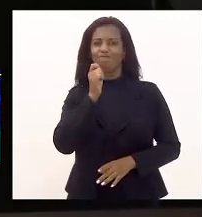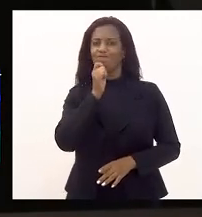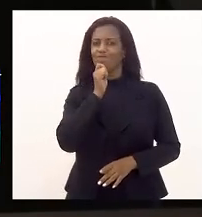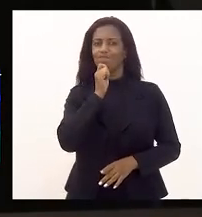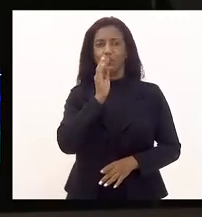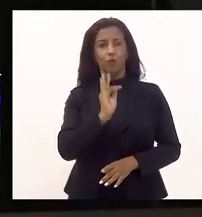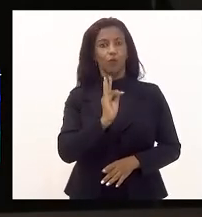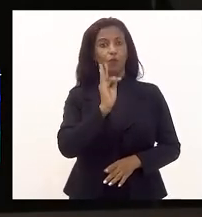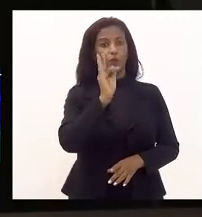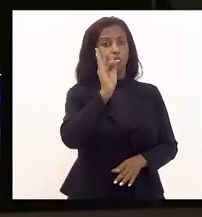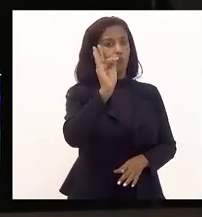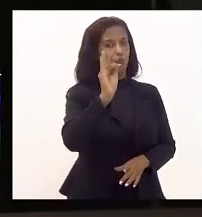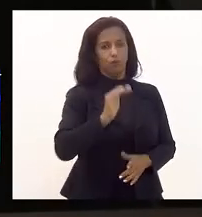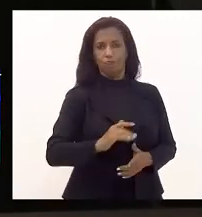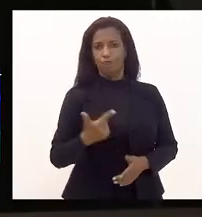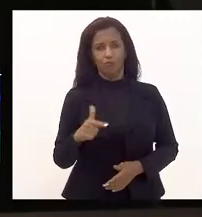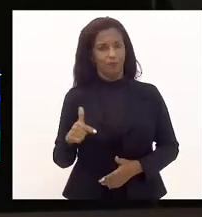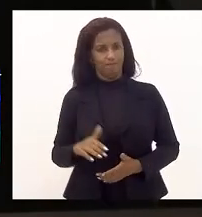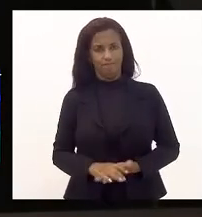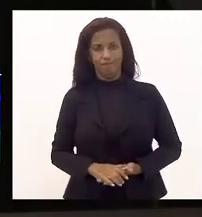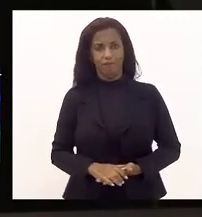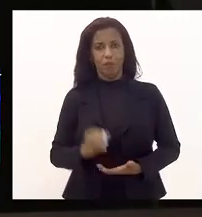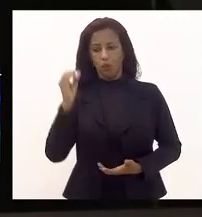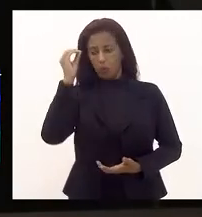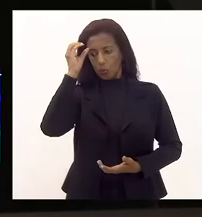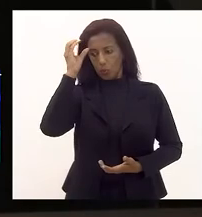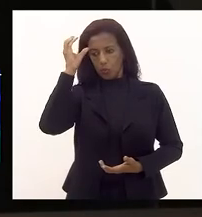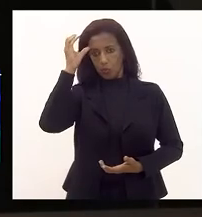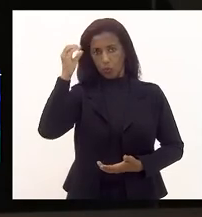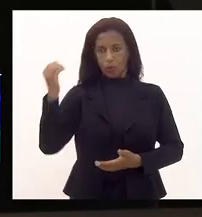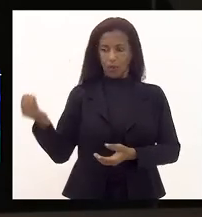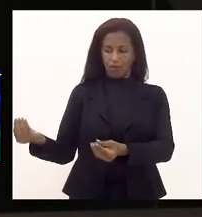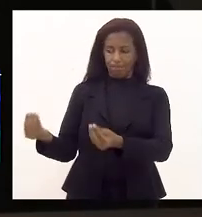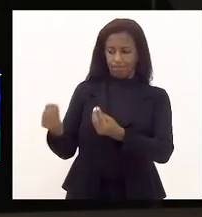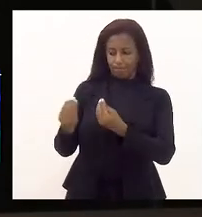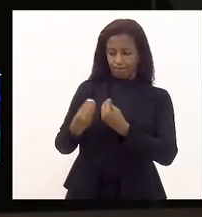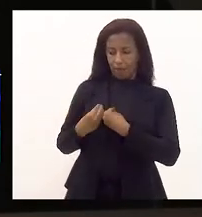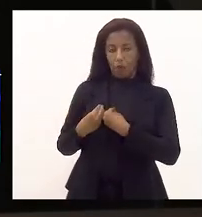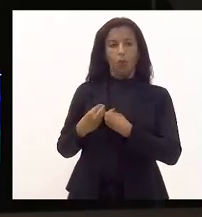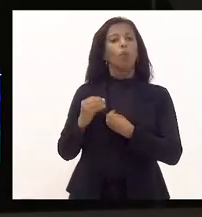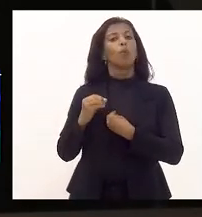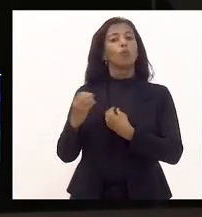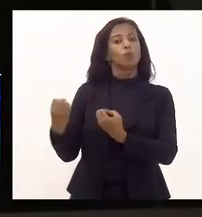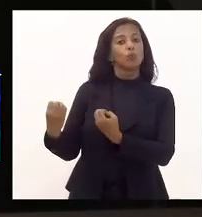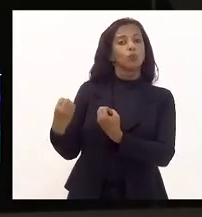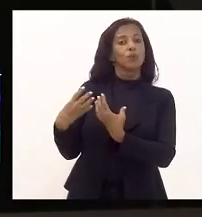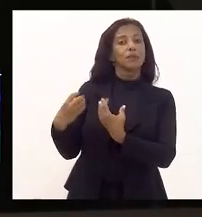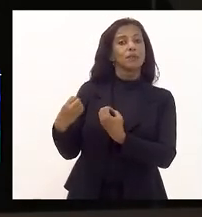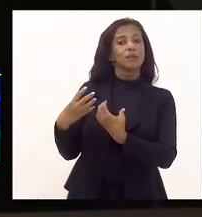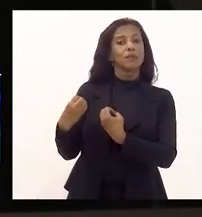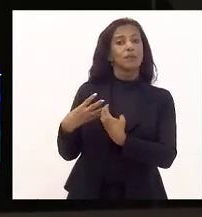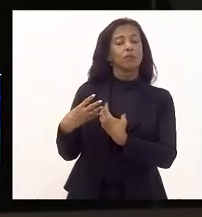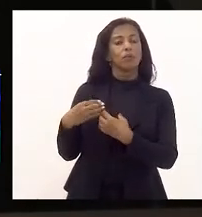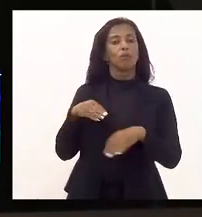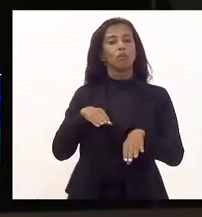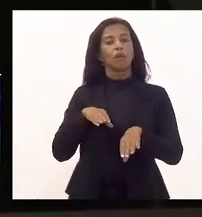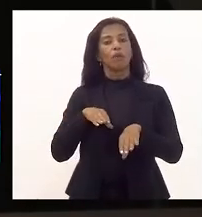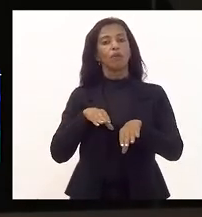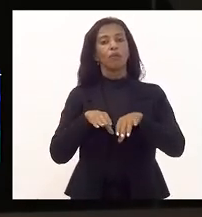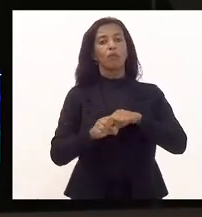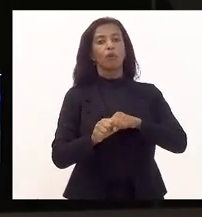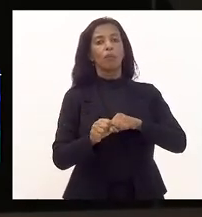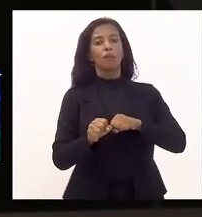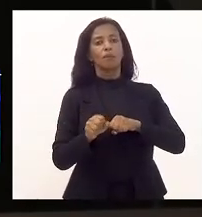É tanto que cultura, ela vem através do ensino para a formação da sociedade